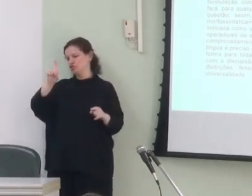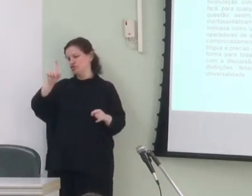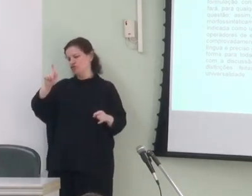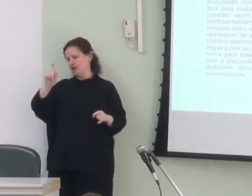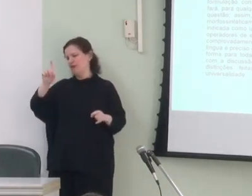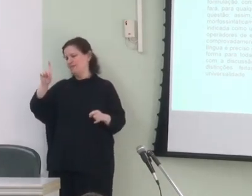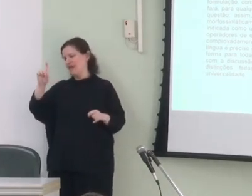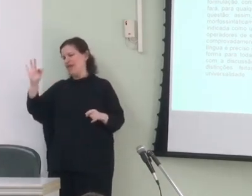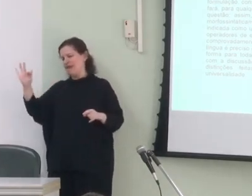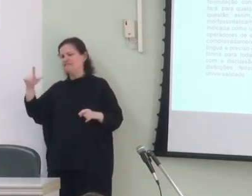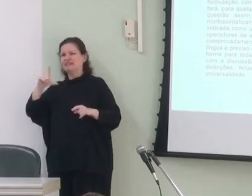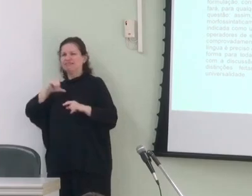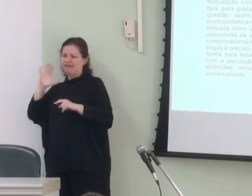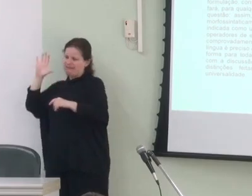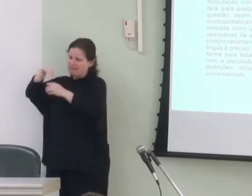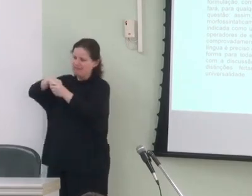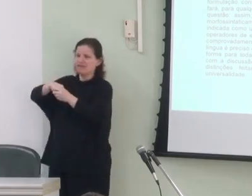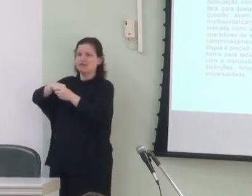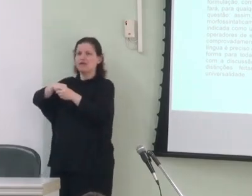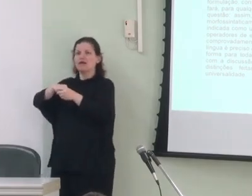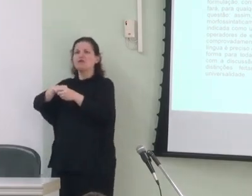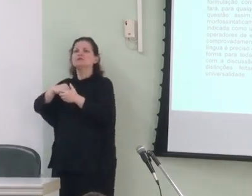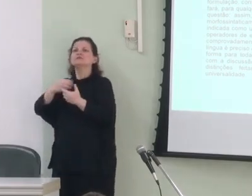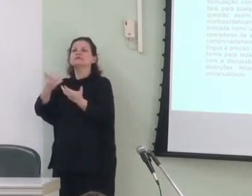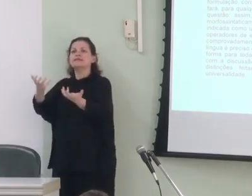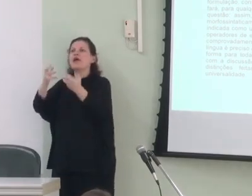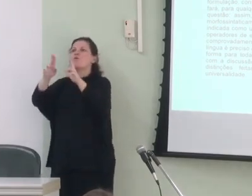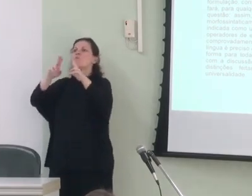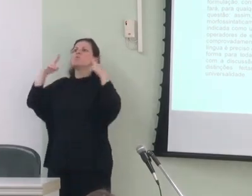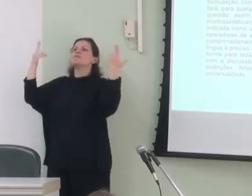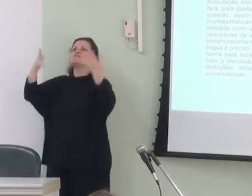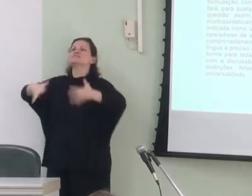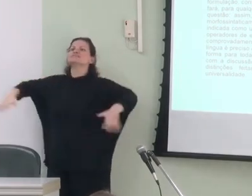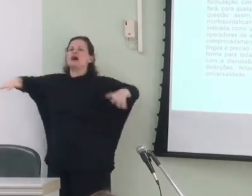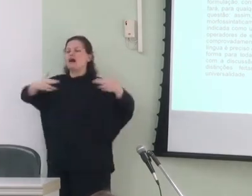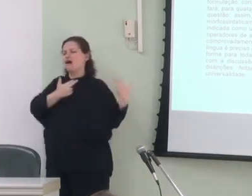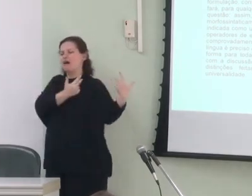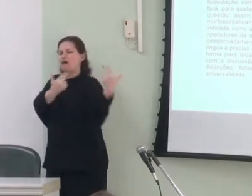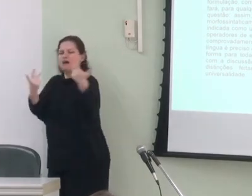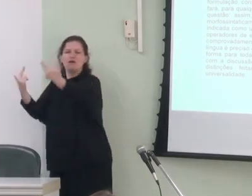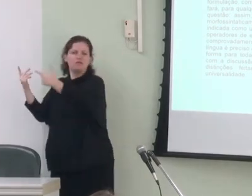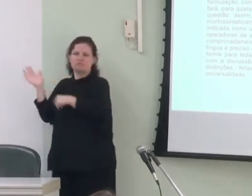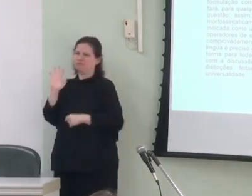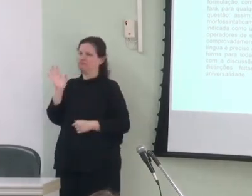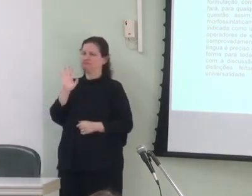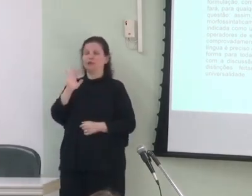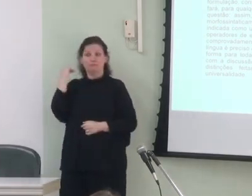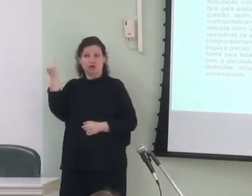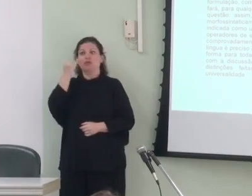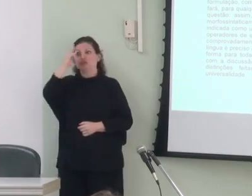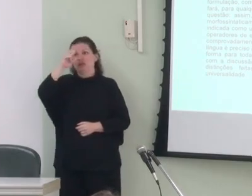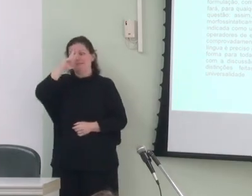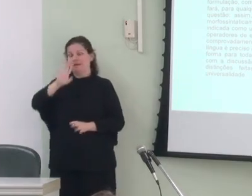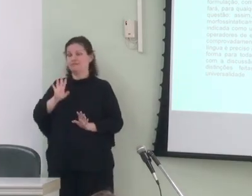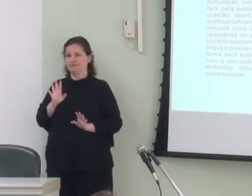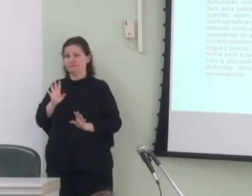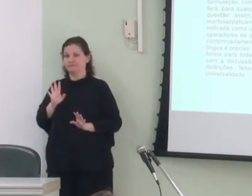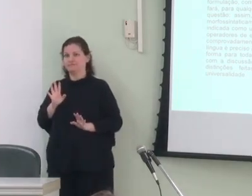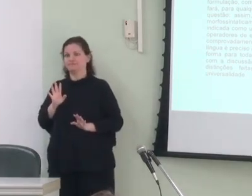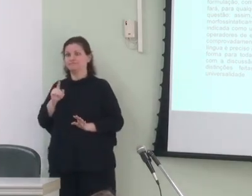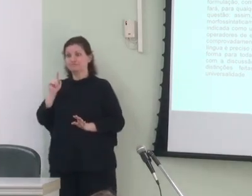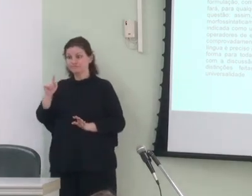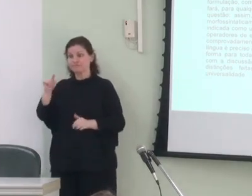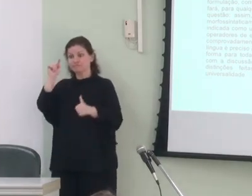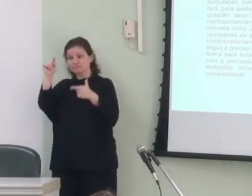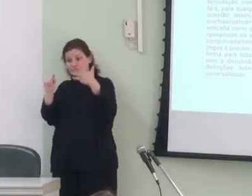carrega inerentemente uma pretensão de universalidade isso é sempre muito importante lembrar e é esse